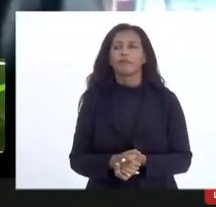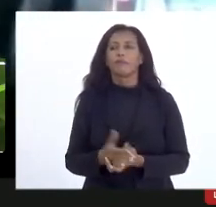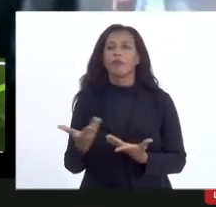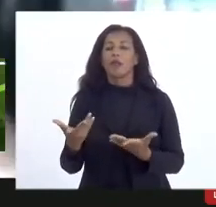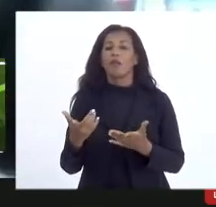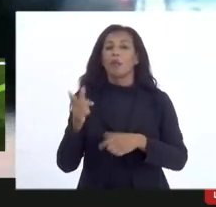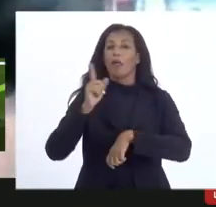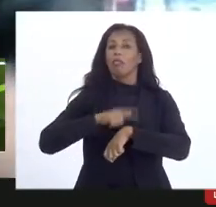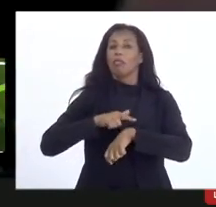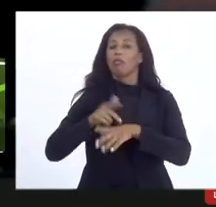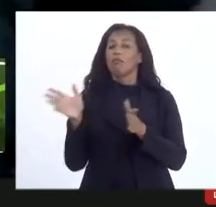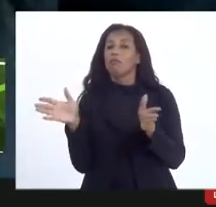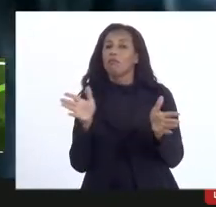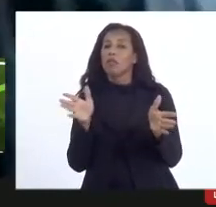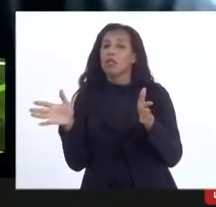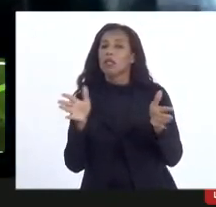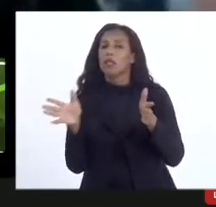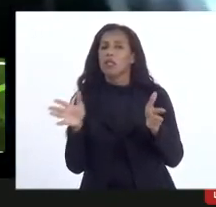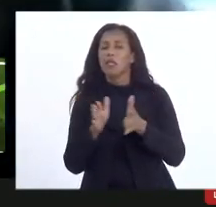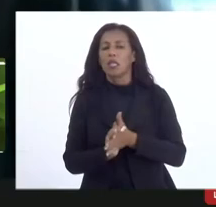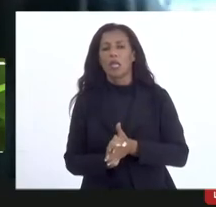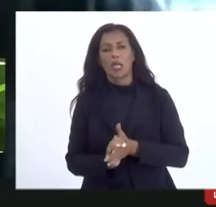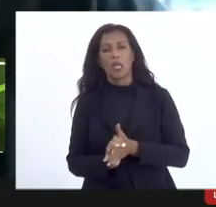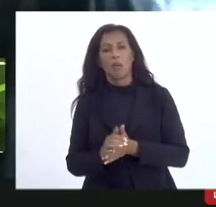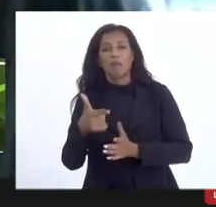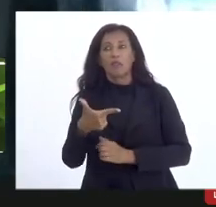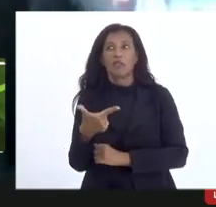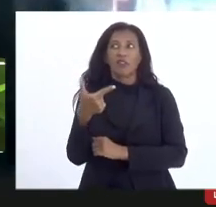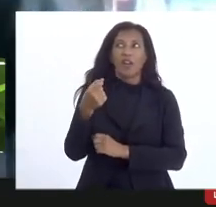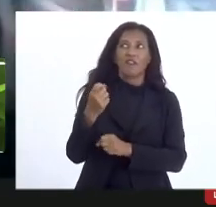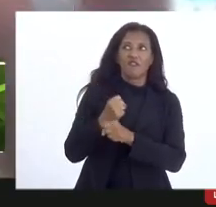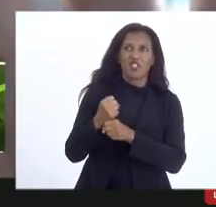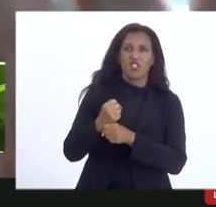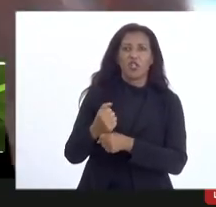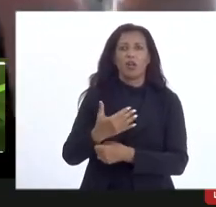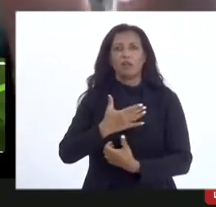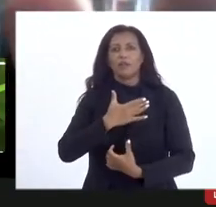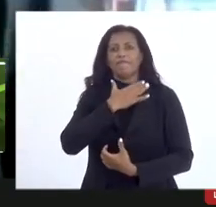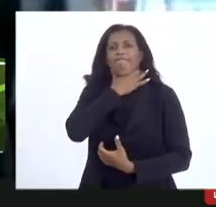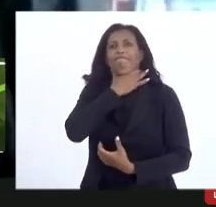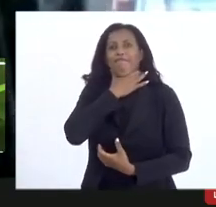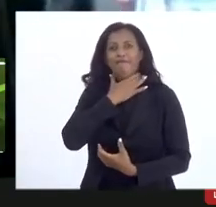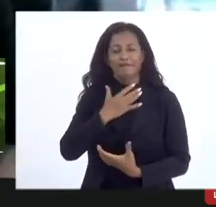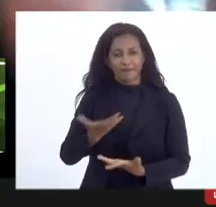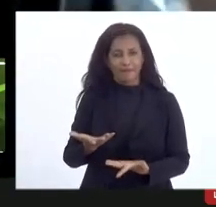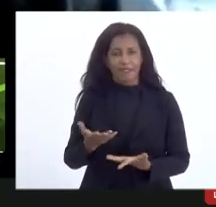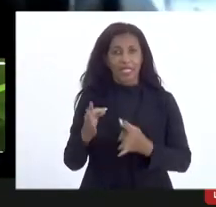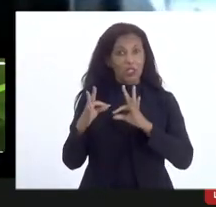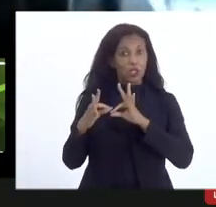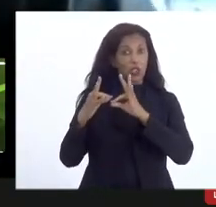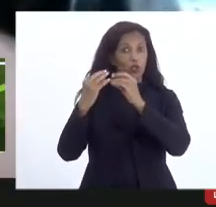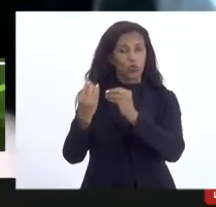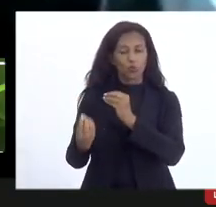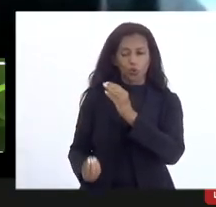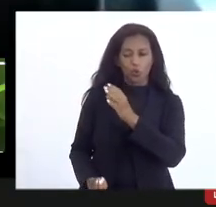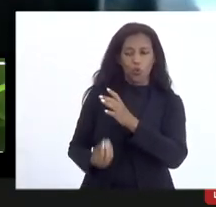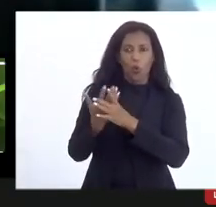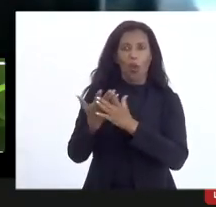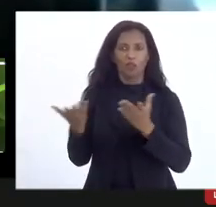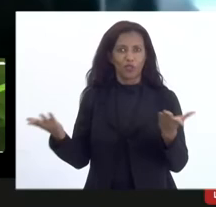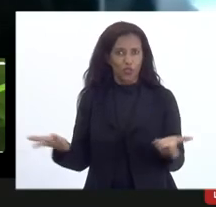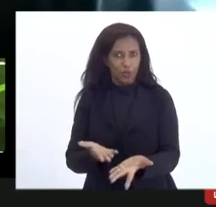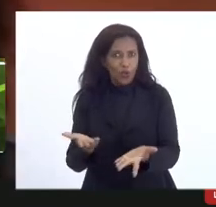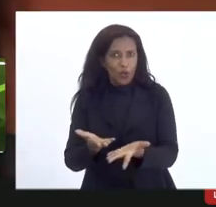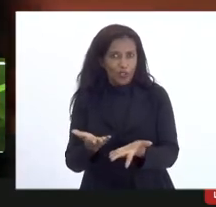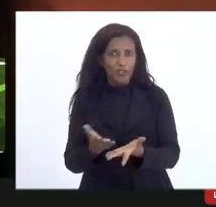botar um prazo para você não ficar com a espada 20 anos no teu gogó isso tudo já surgiu da audiência de hoje